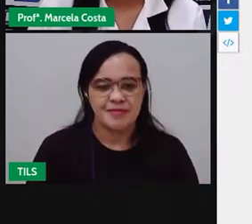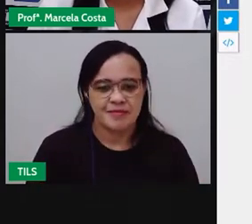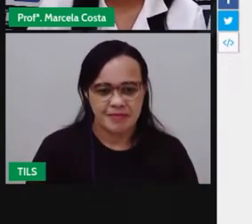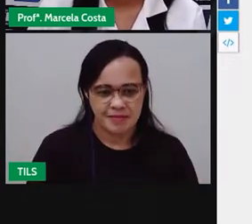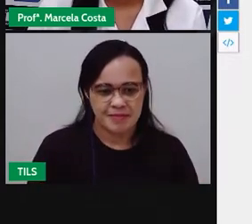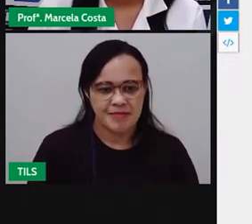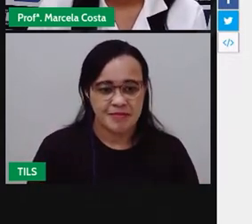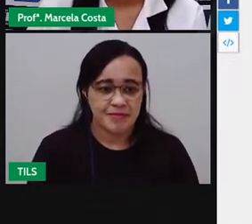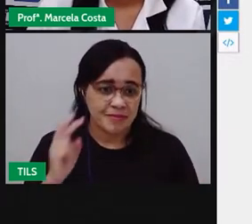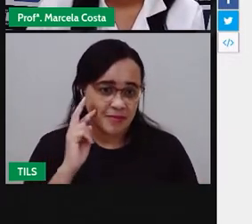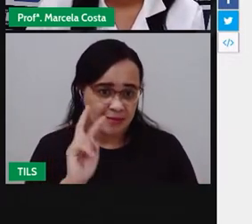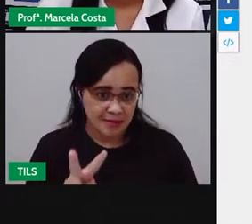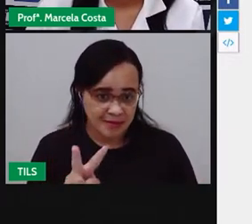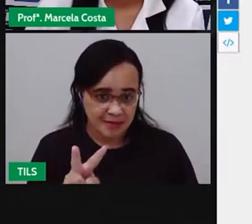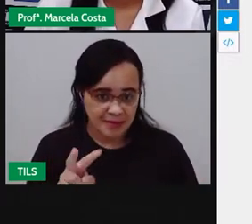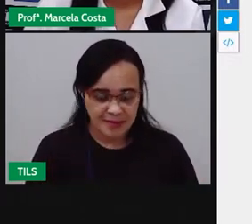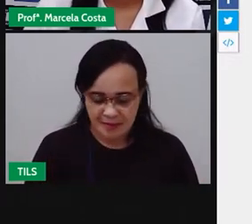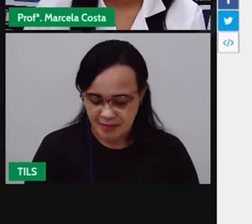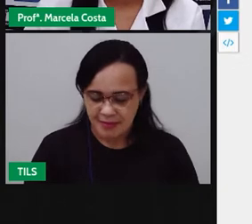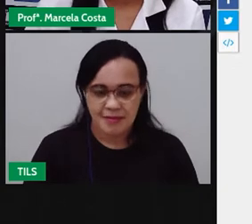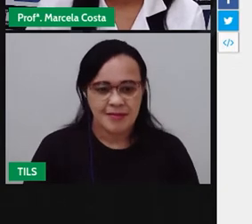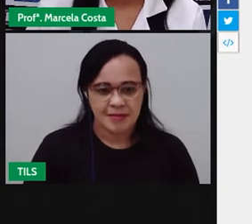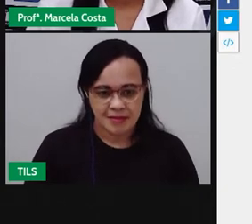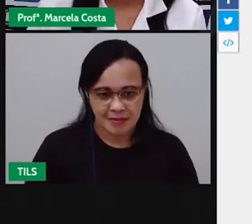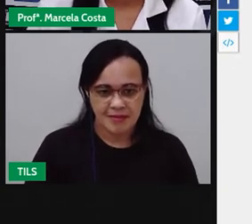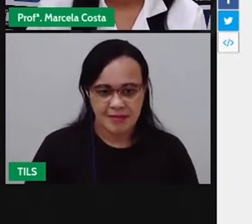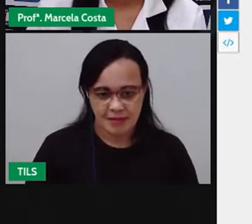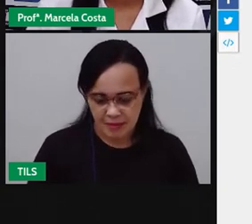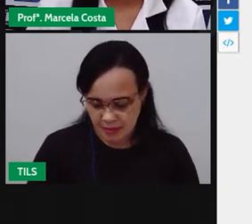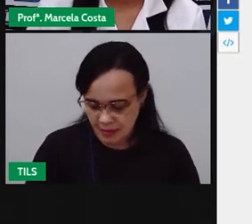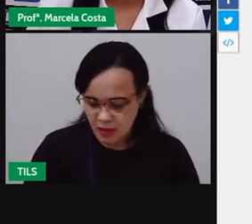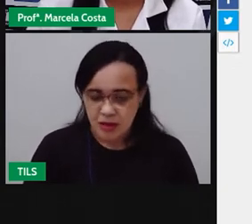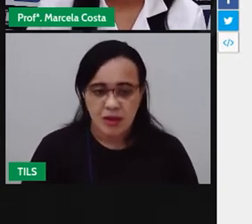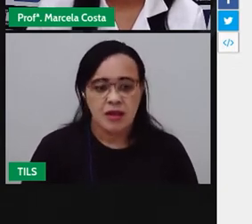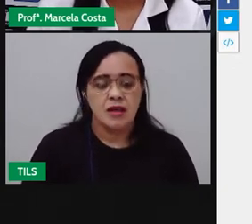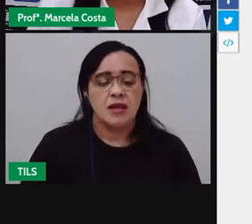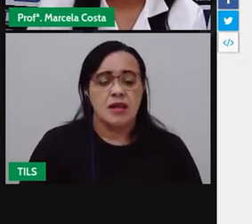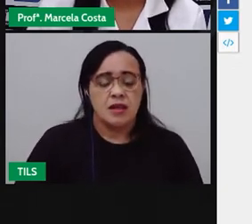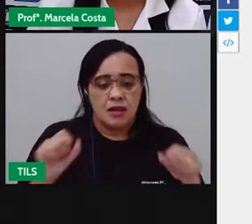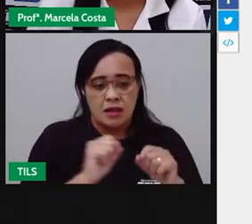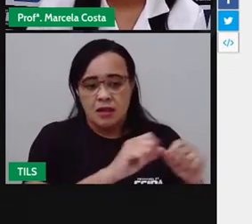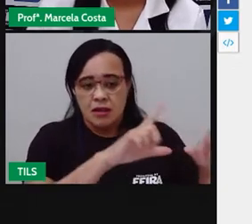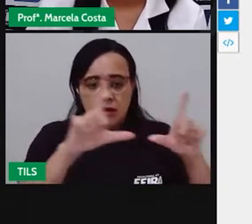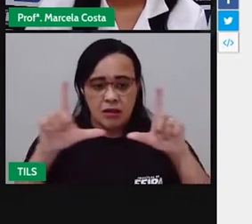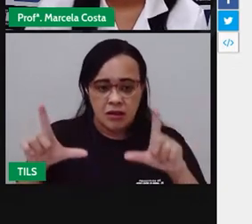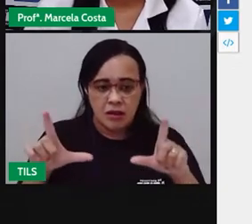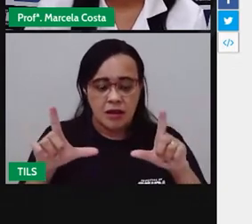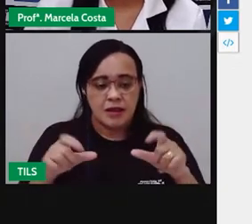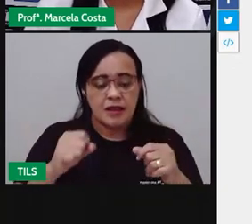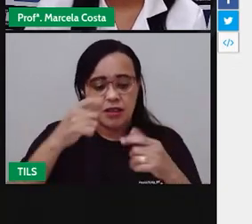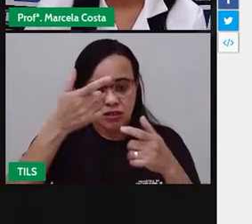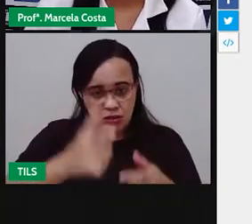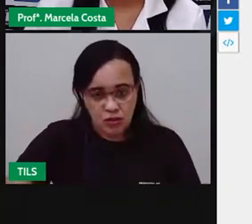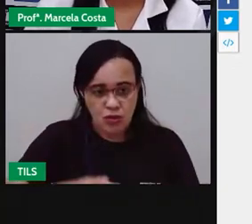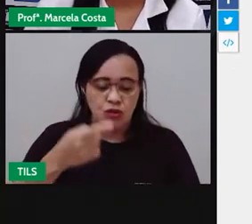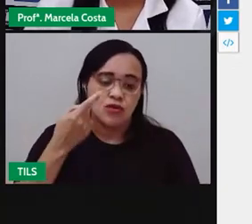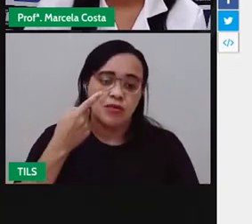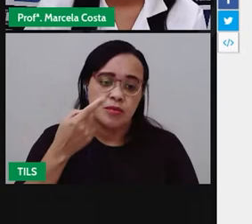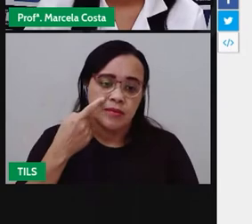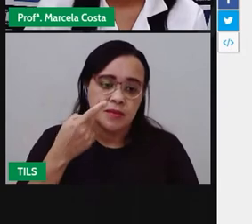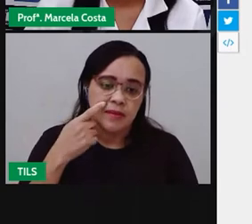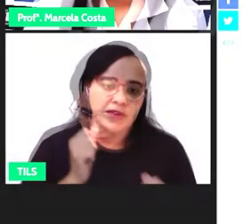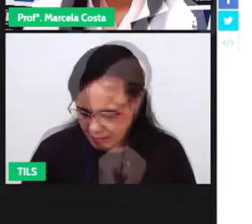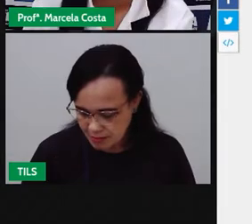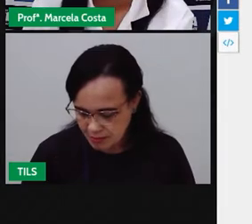Ó. Deixa eu reiniciar o jogo. Para que a gente possa